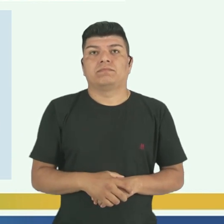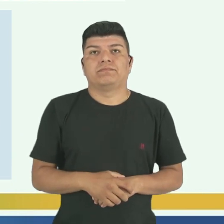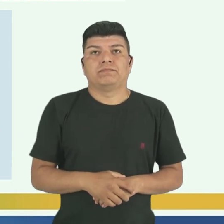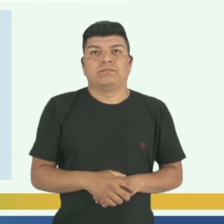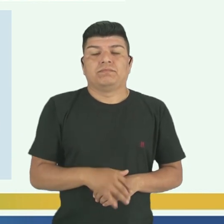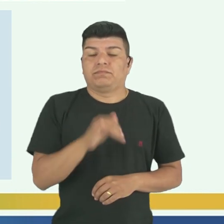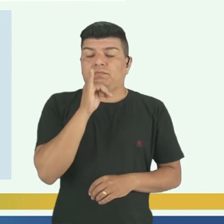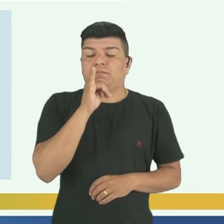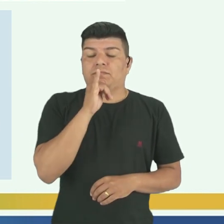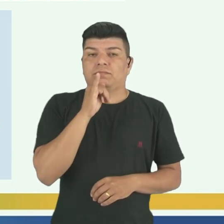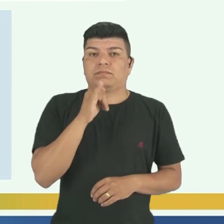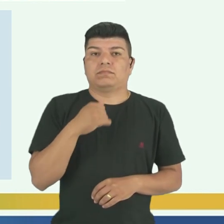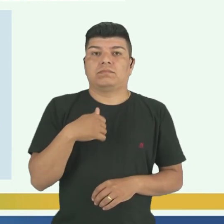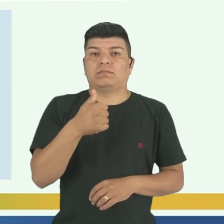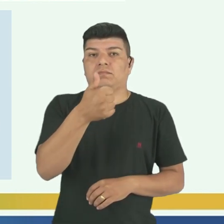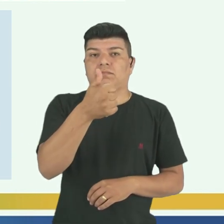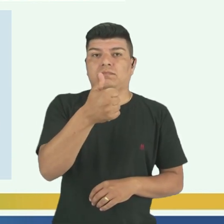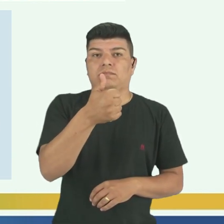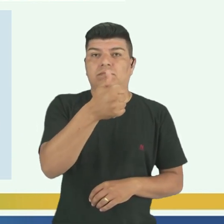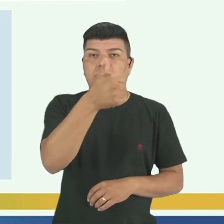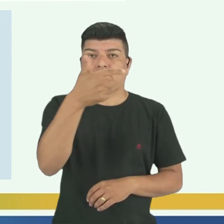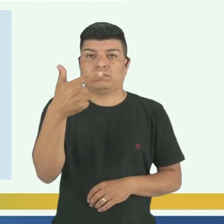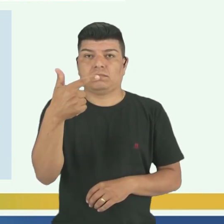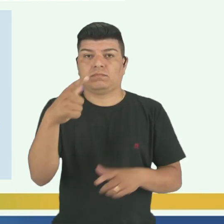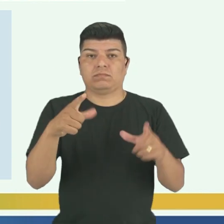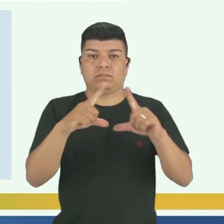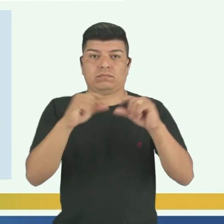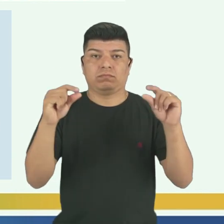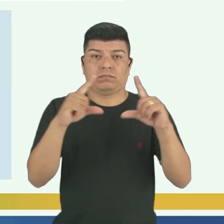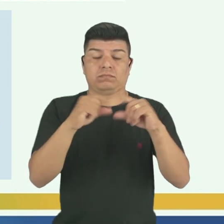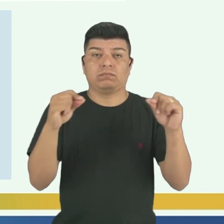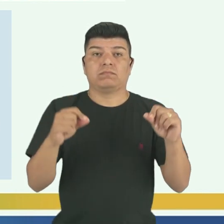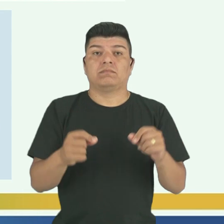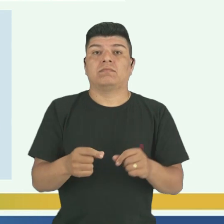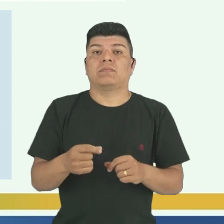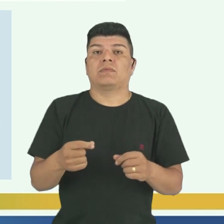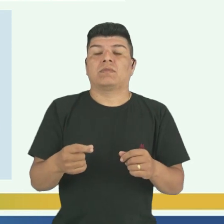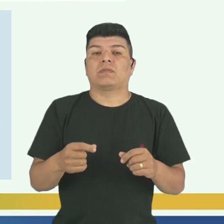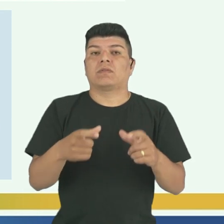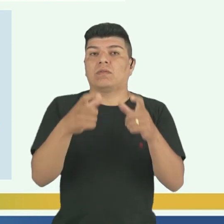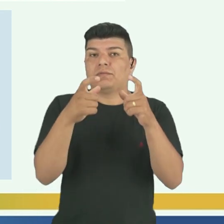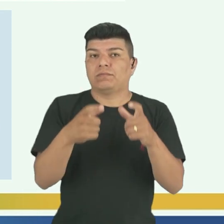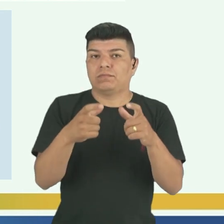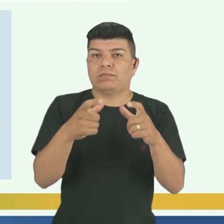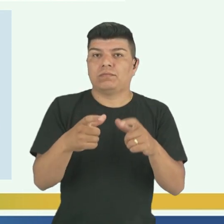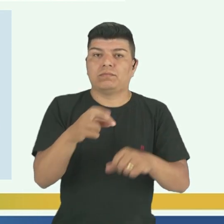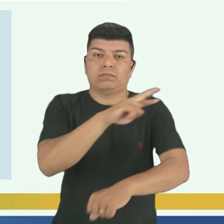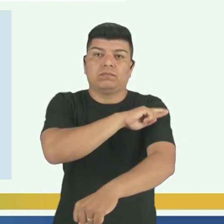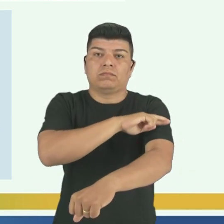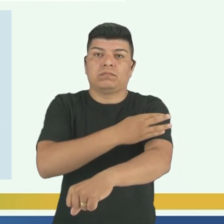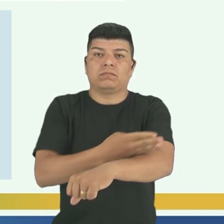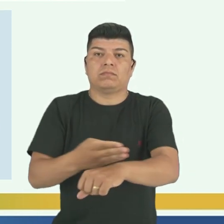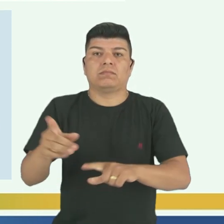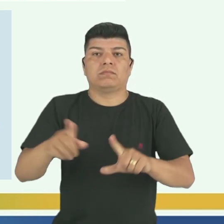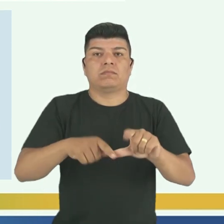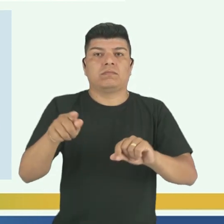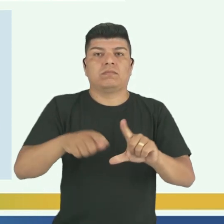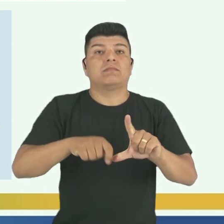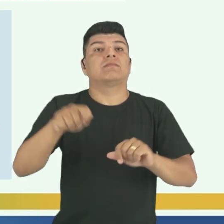Por exemplo, é meio-dia em Brasília. Vamos lá? Que horas que vai ser, então, em Rio Branco, Acre?